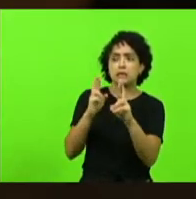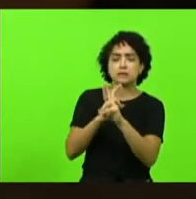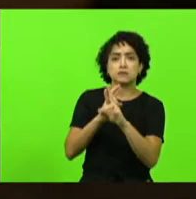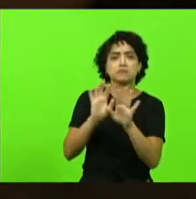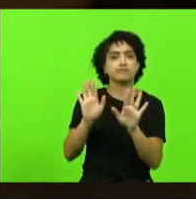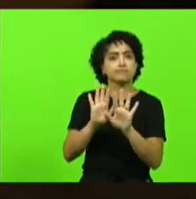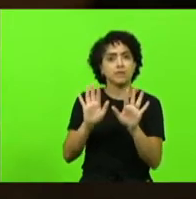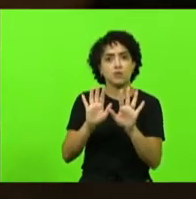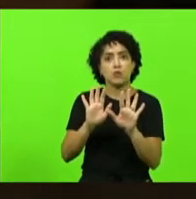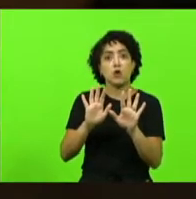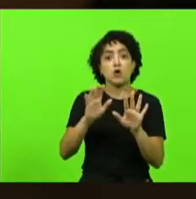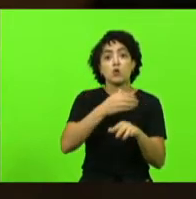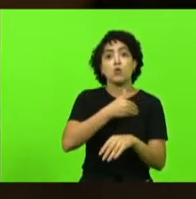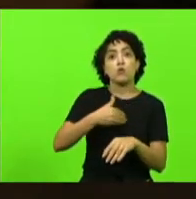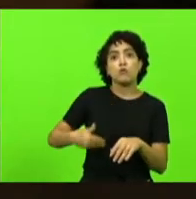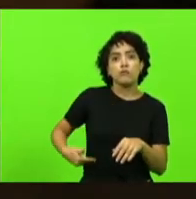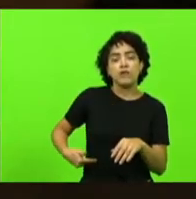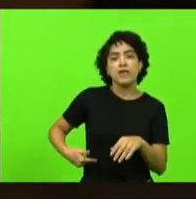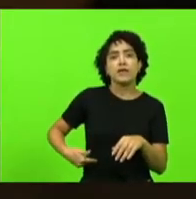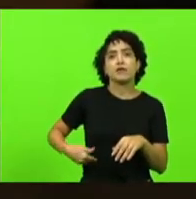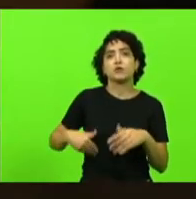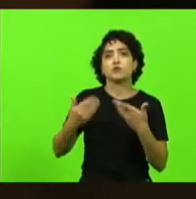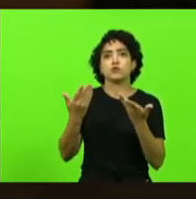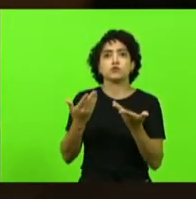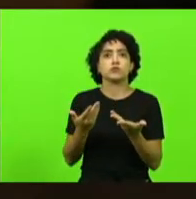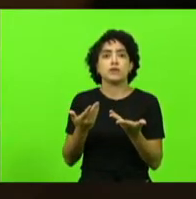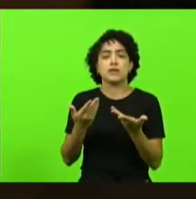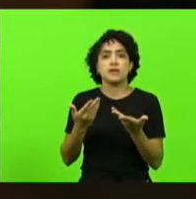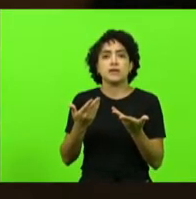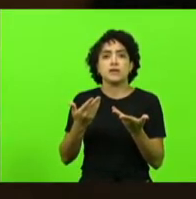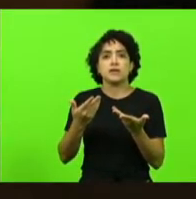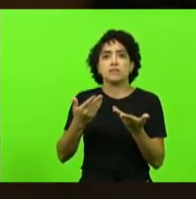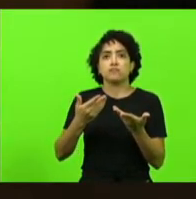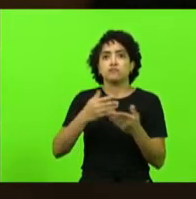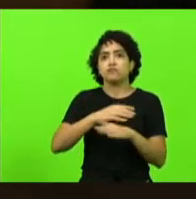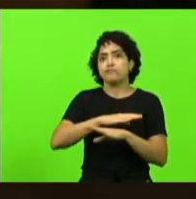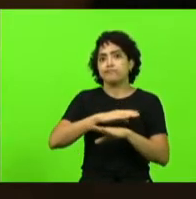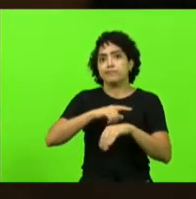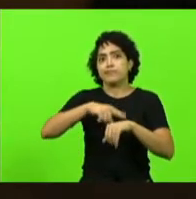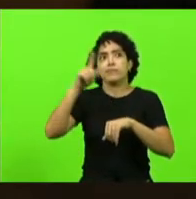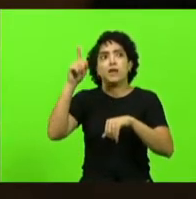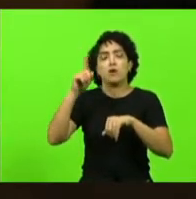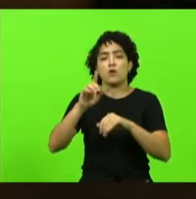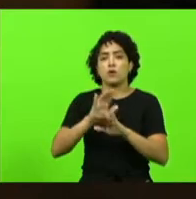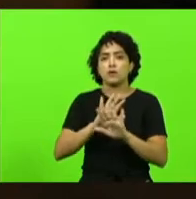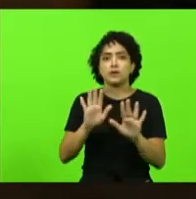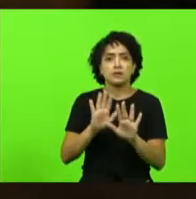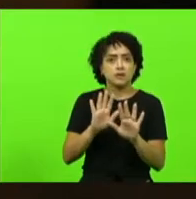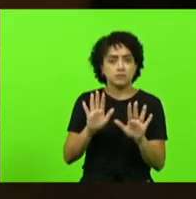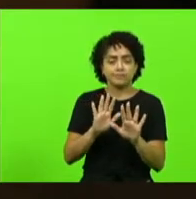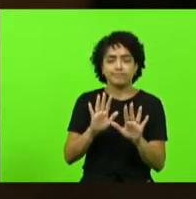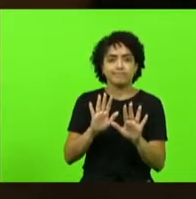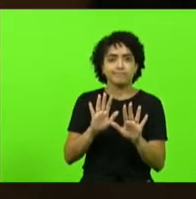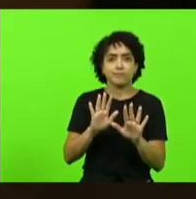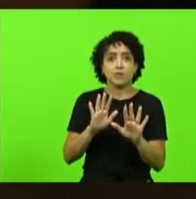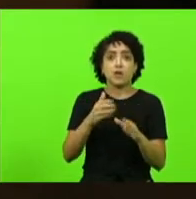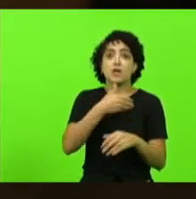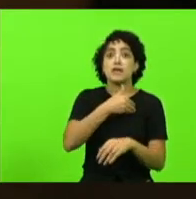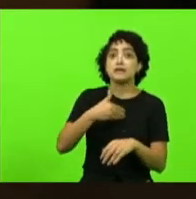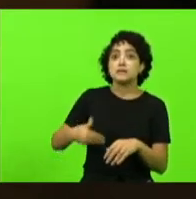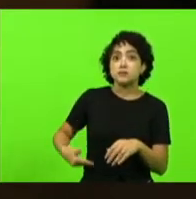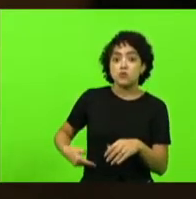autocráticos eles não nascem necessariamente de um dia para o outro de forma alguma governos